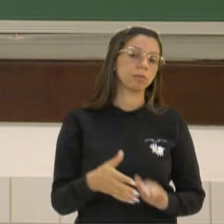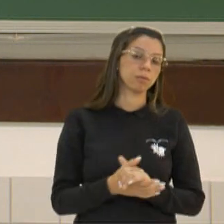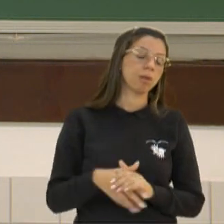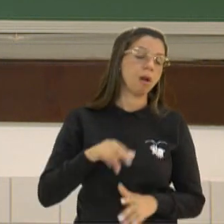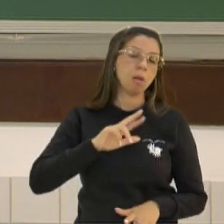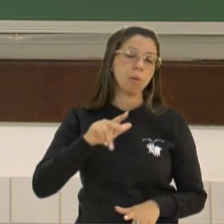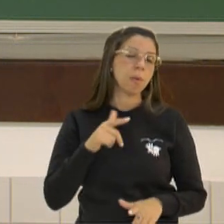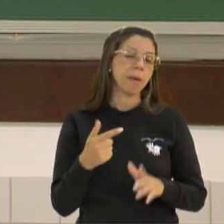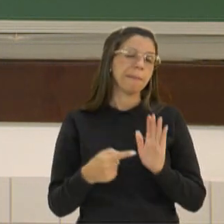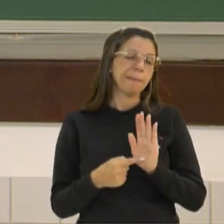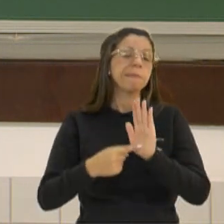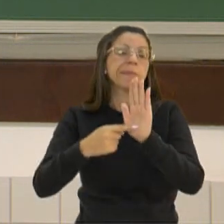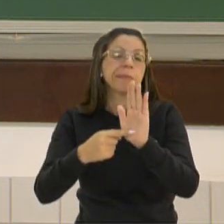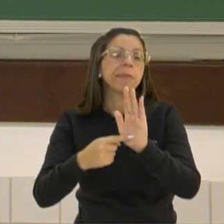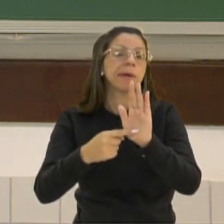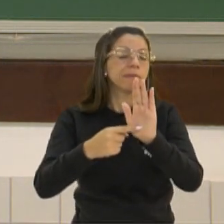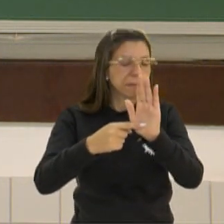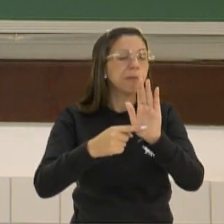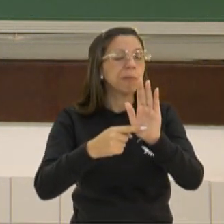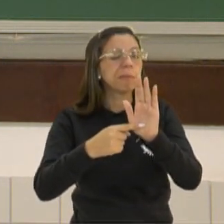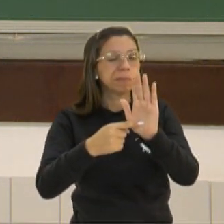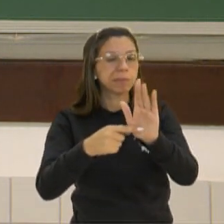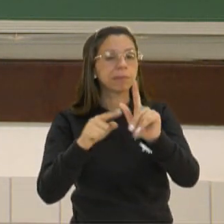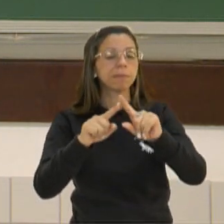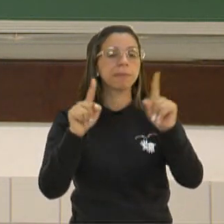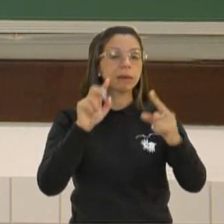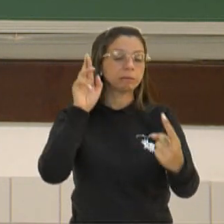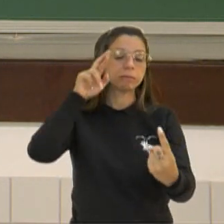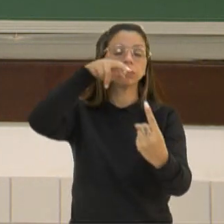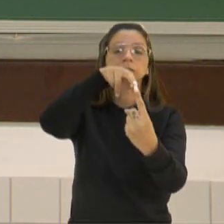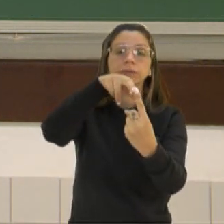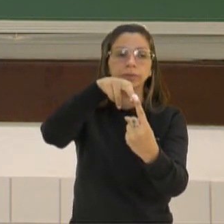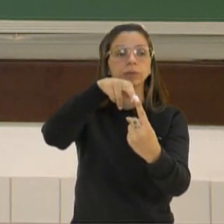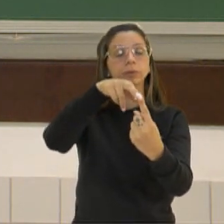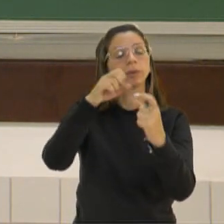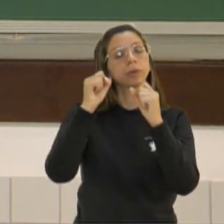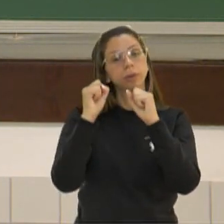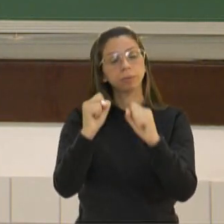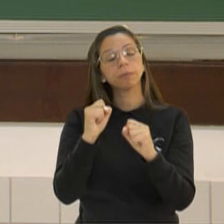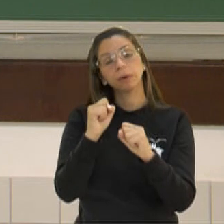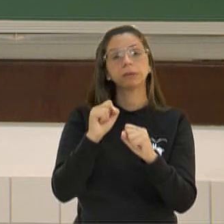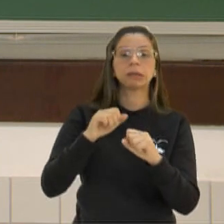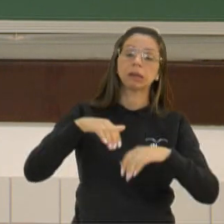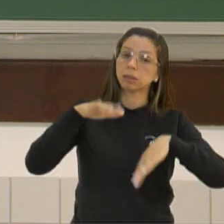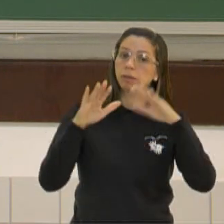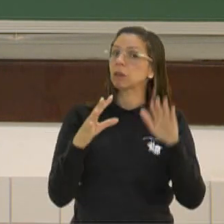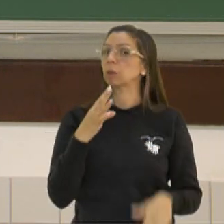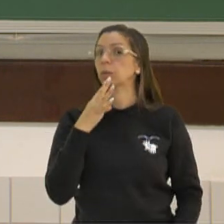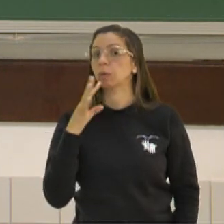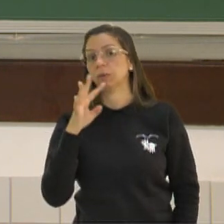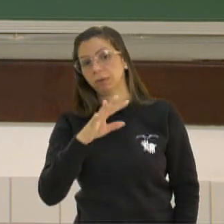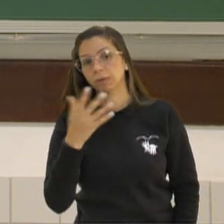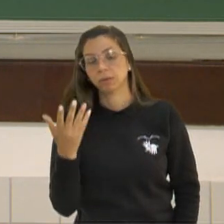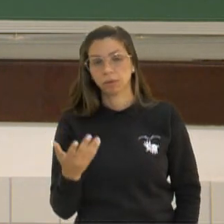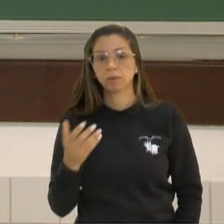dizer um destaque, mas com algumas referências, né, que pode ser que a gente não conhecia sobre a Ásia.